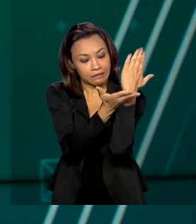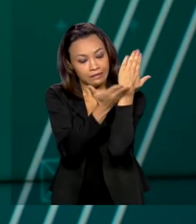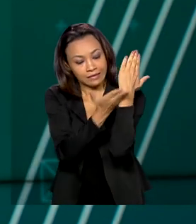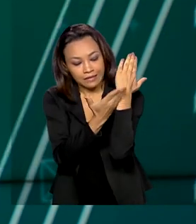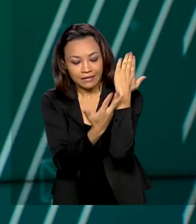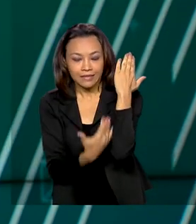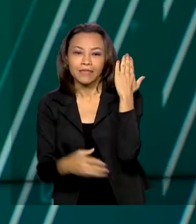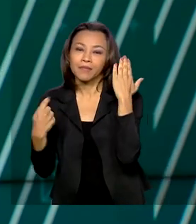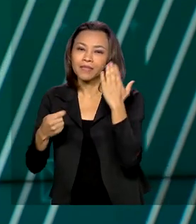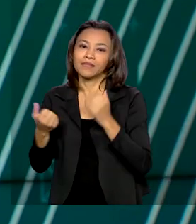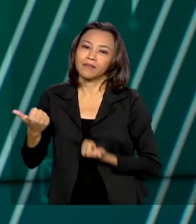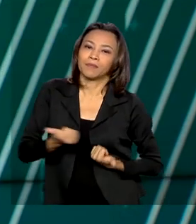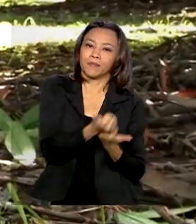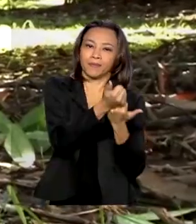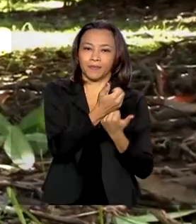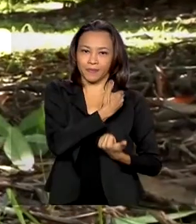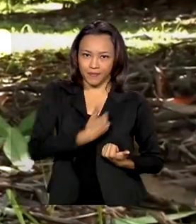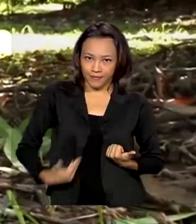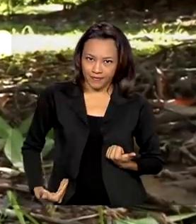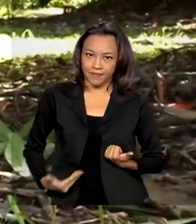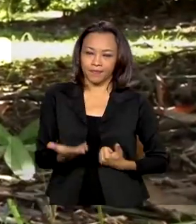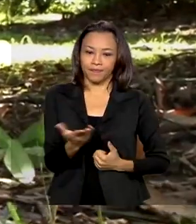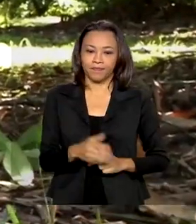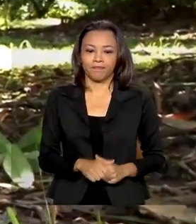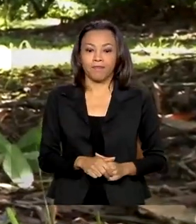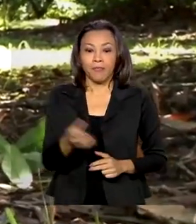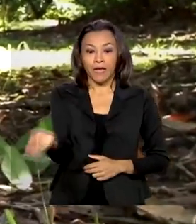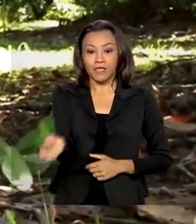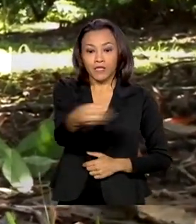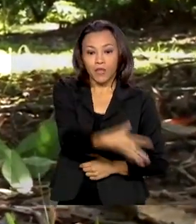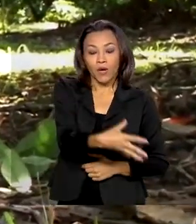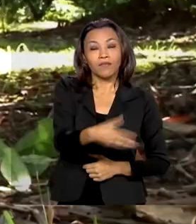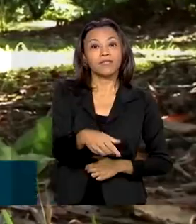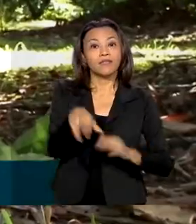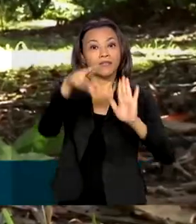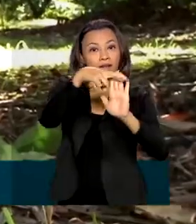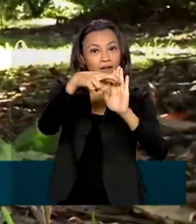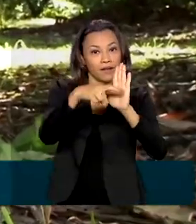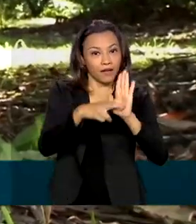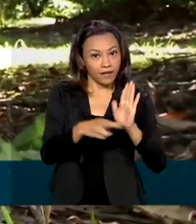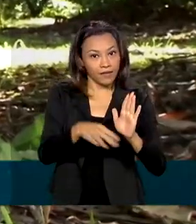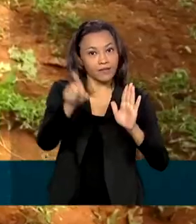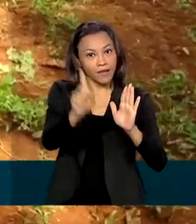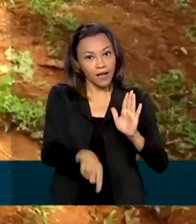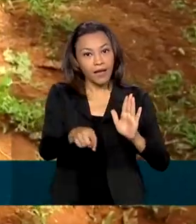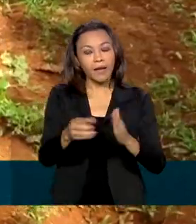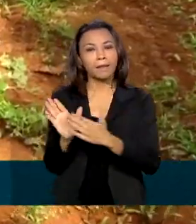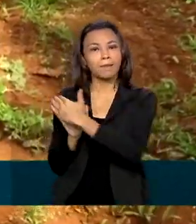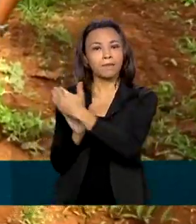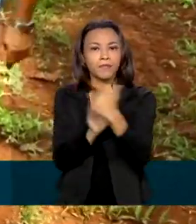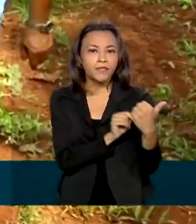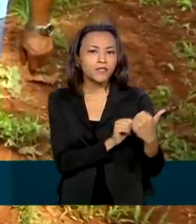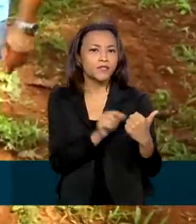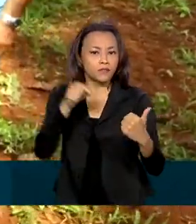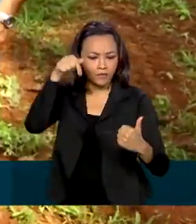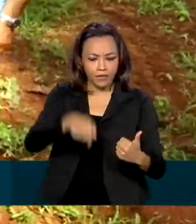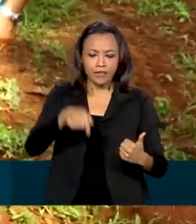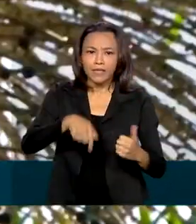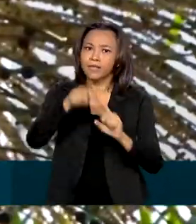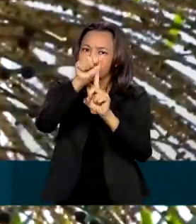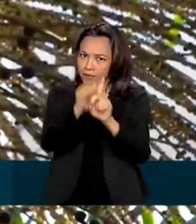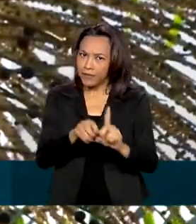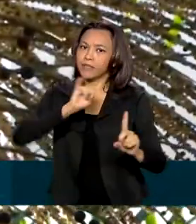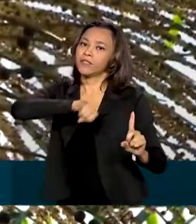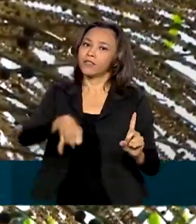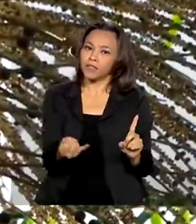subvenção do governo. As novas regras valem para pedidos de subvenção feitos a partir desse mês de